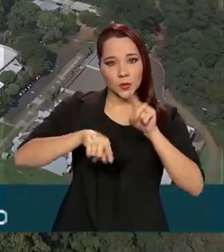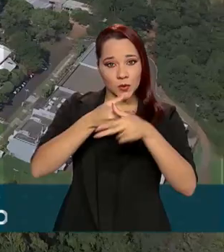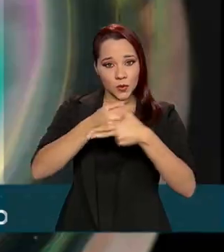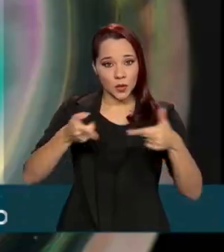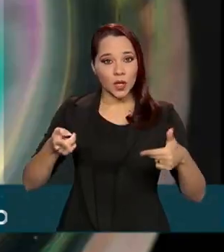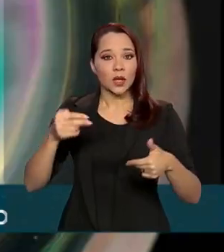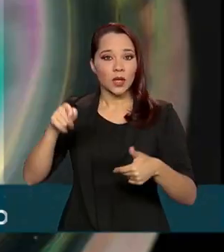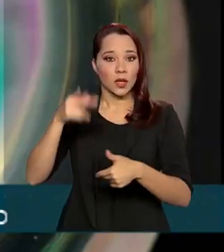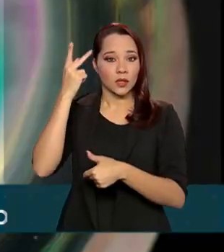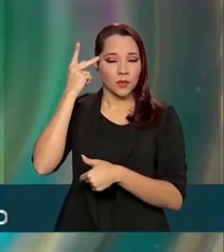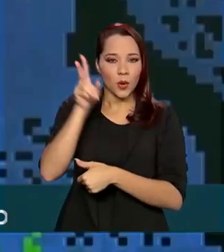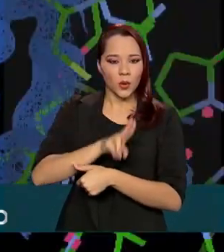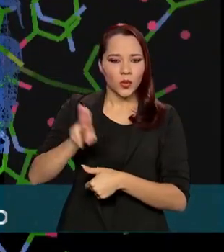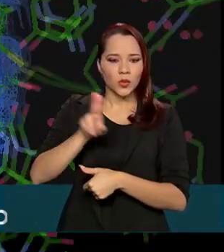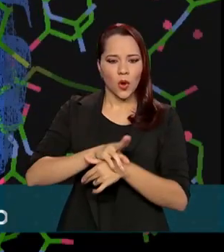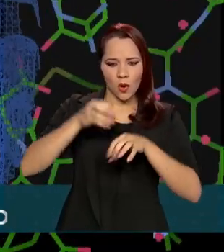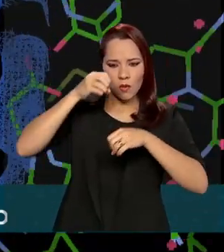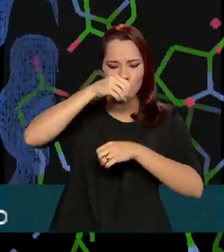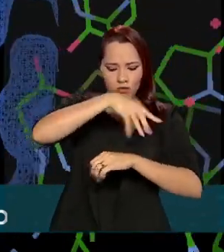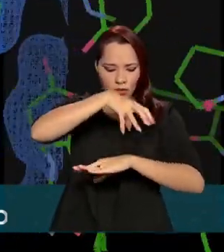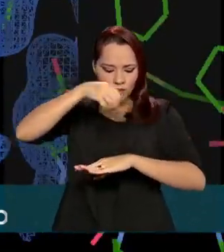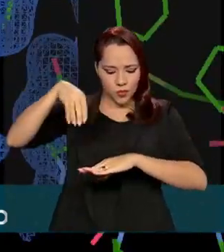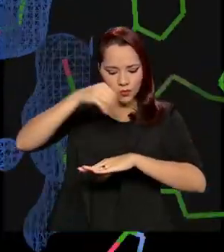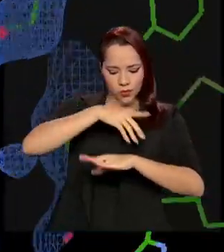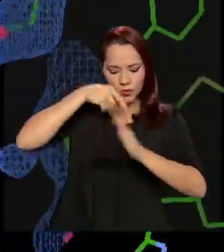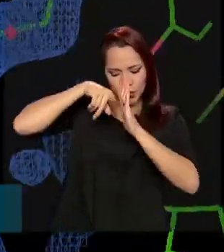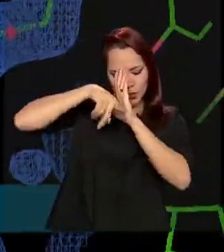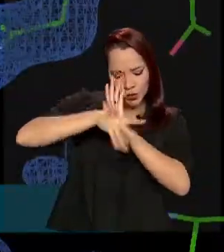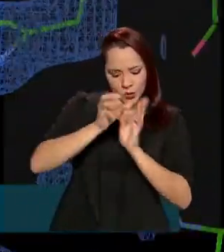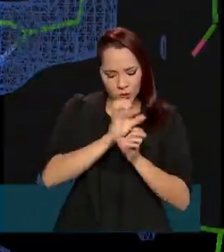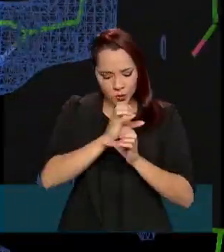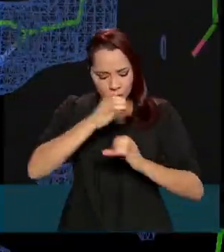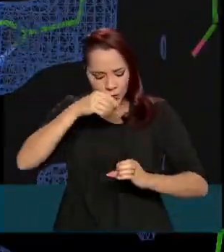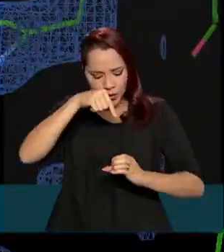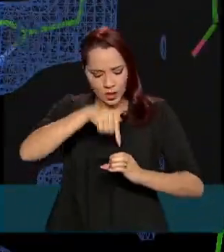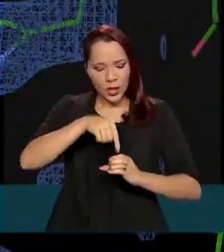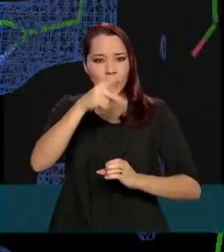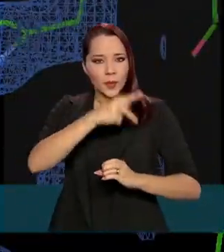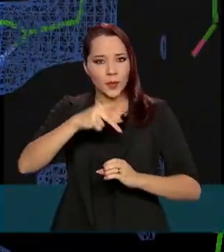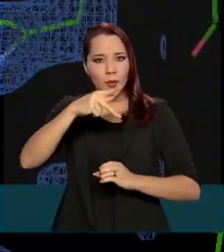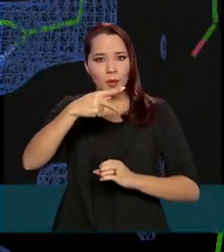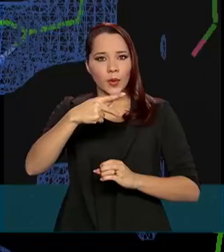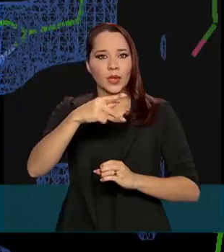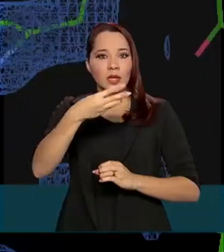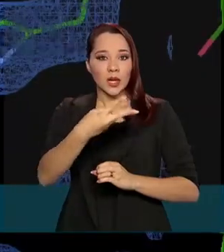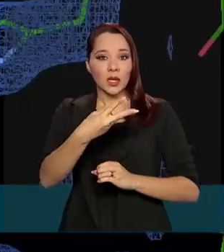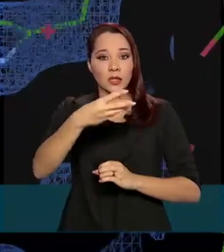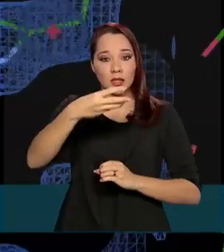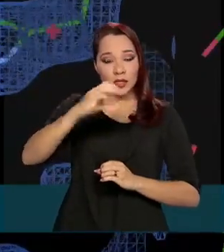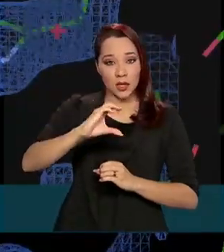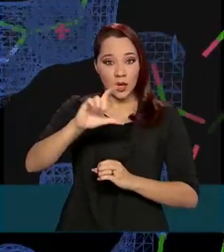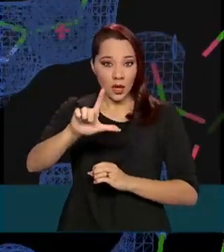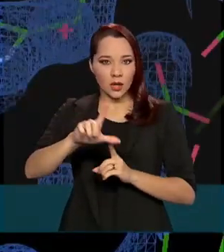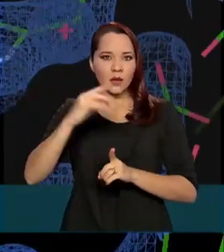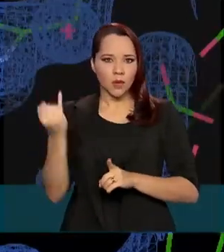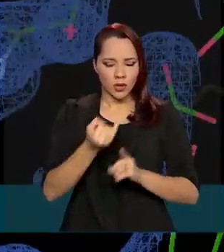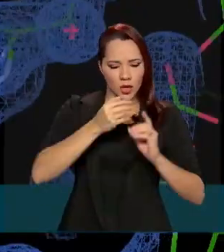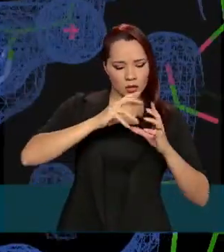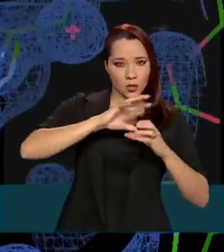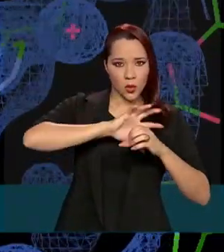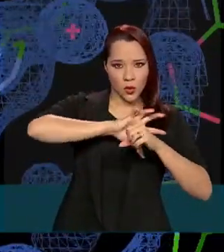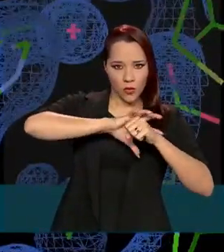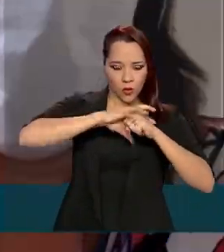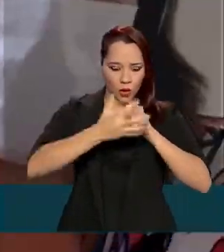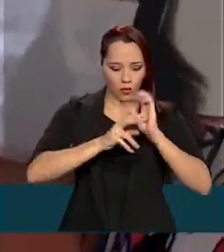Campinas, utilizou raio-x para analisar a estrutura atômica da proteína 3CL, importante na replicação do